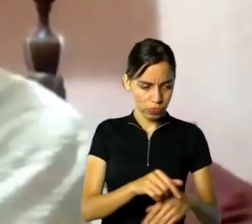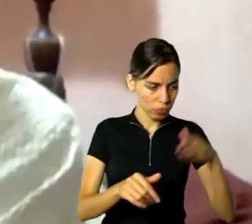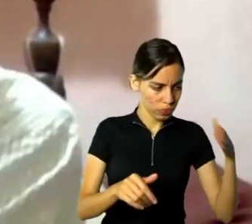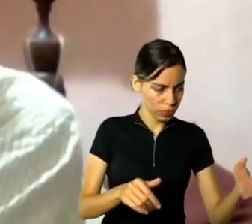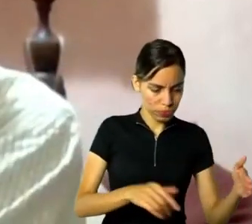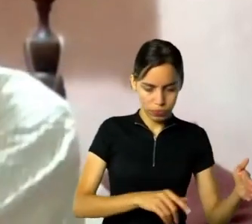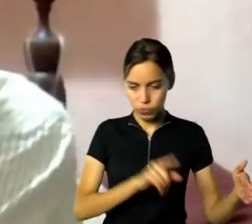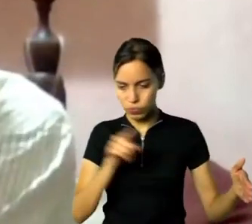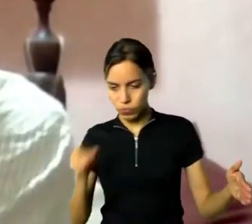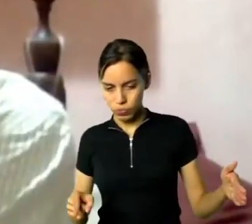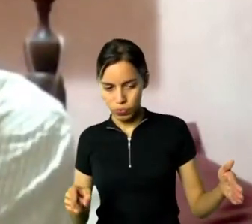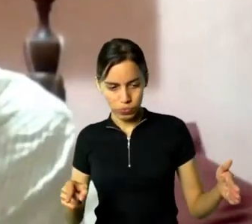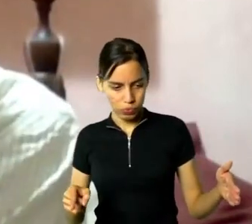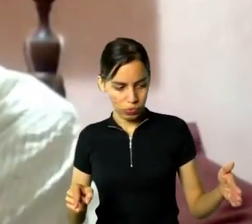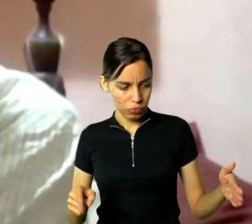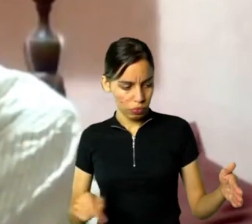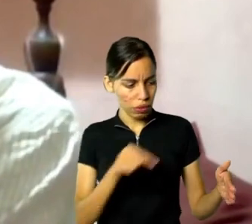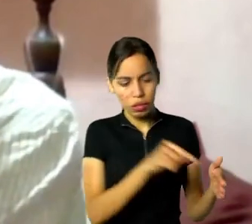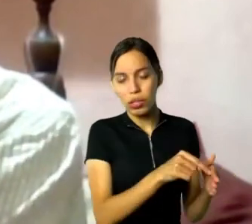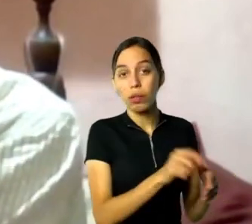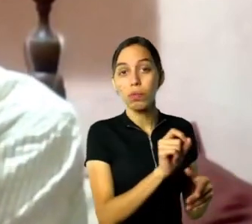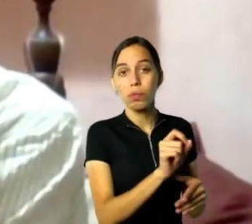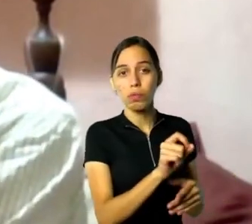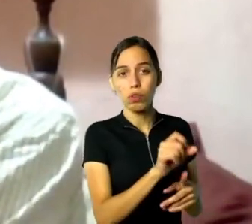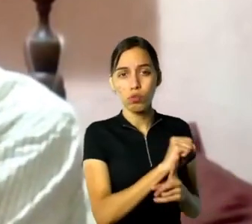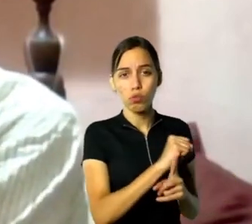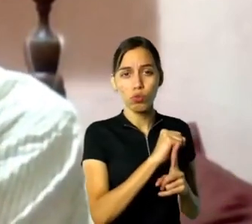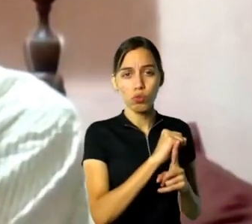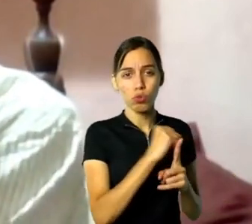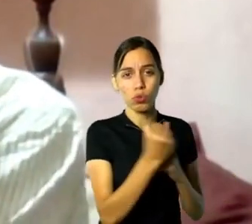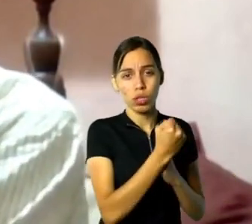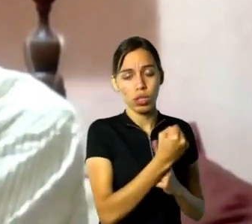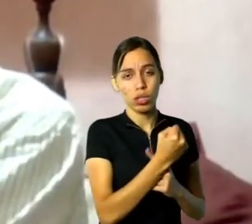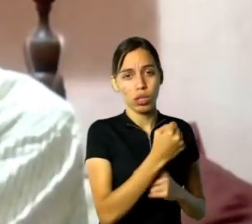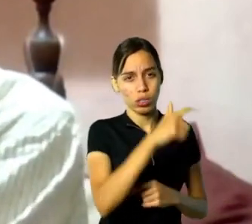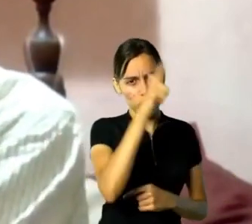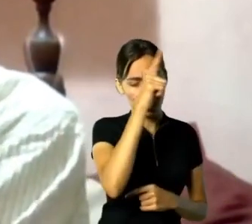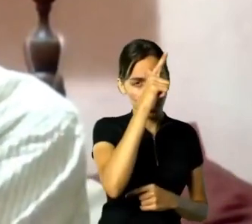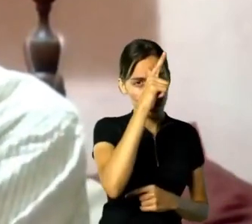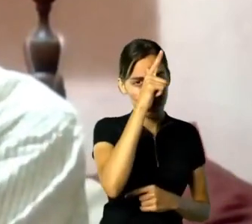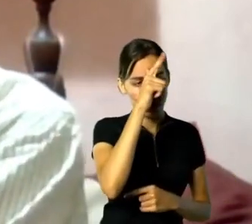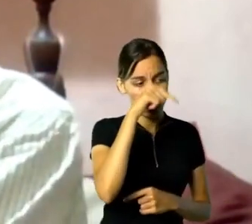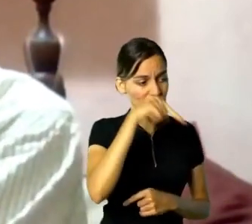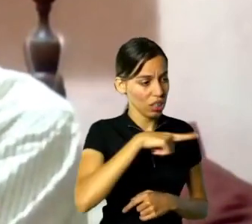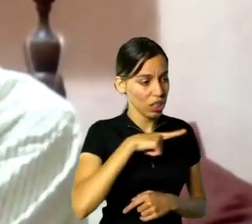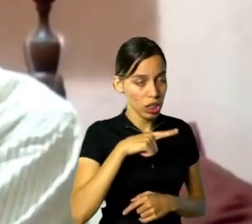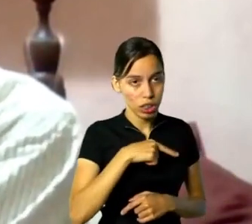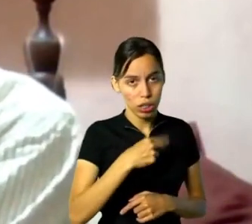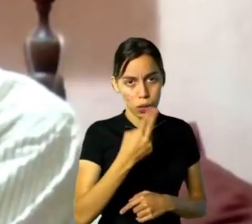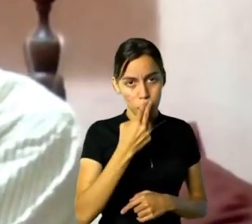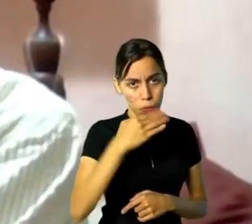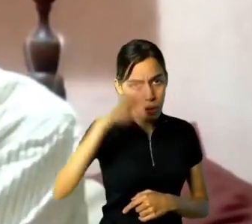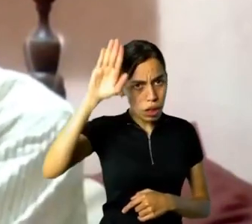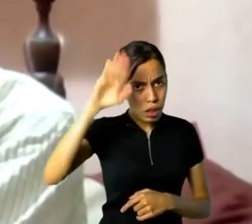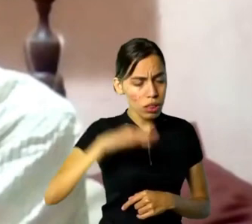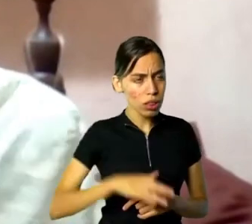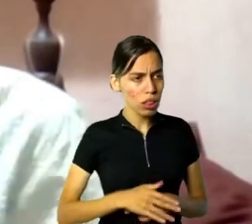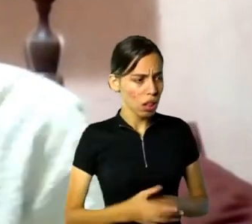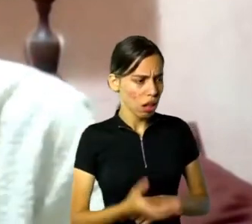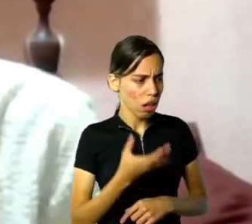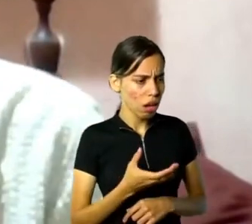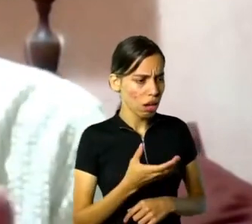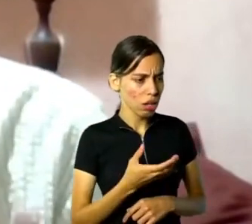numa sociedade alemã, numa instituição alemã, que tinha nazistas lá querendo dominar o lugar, tinha